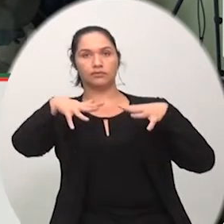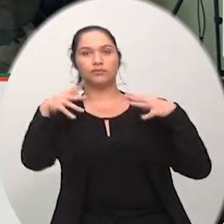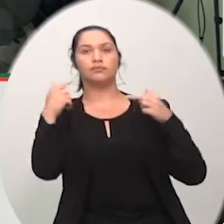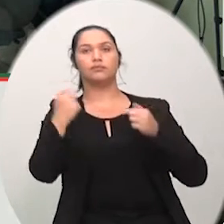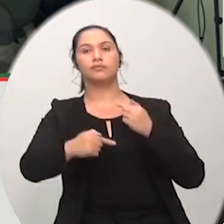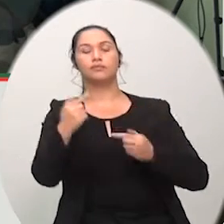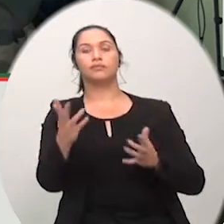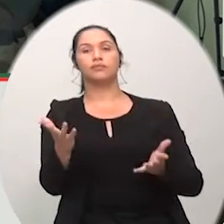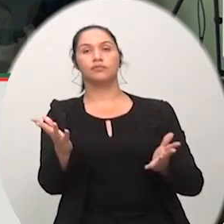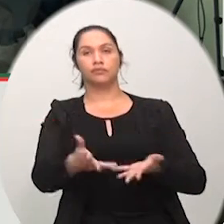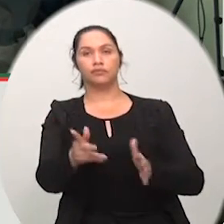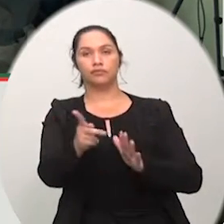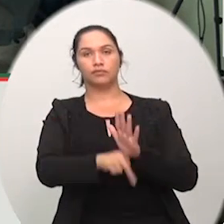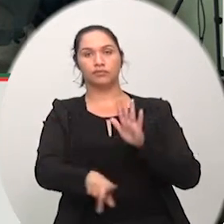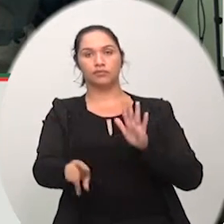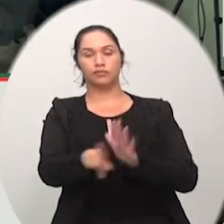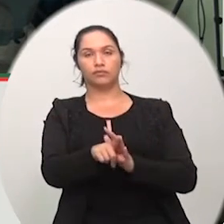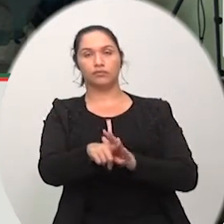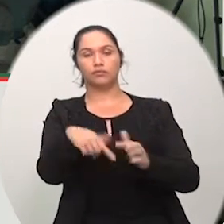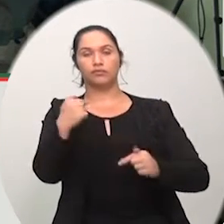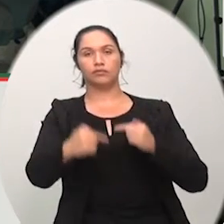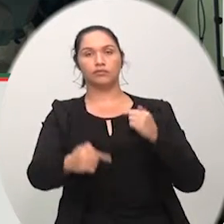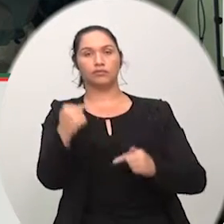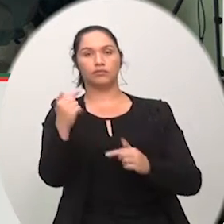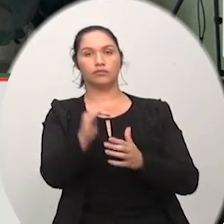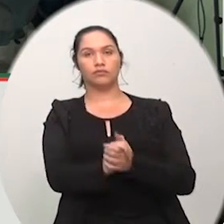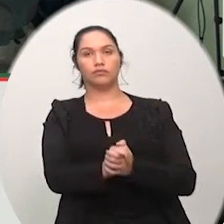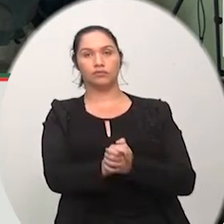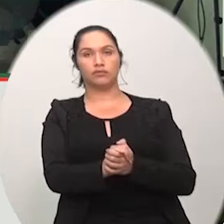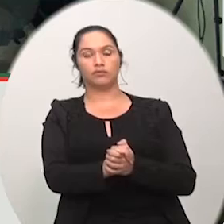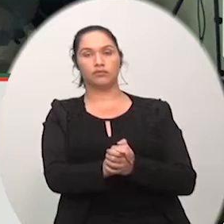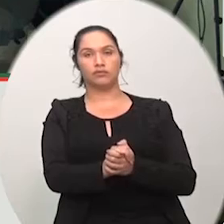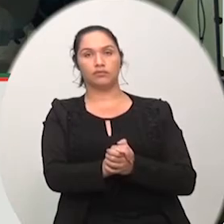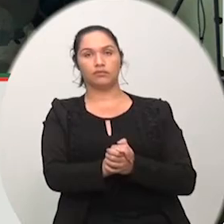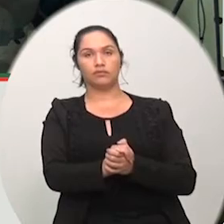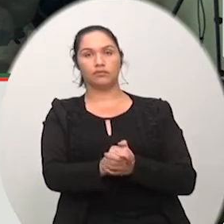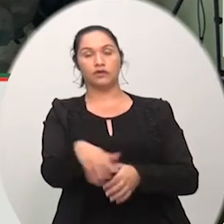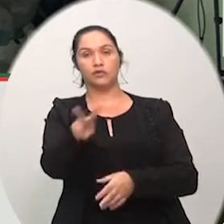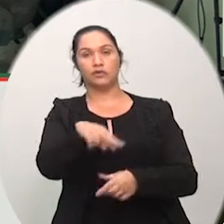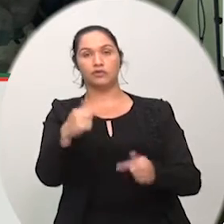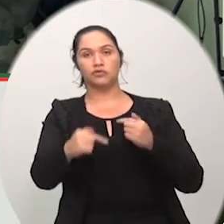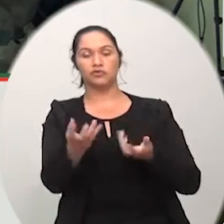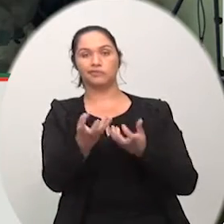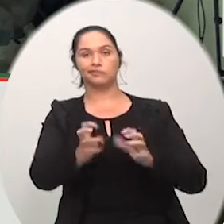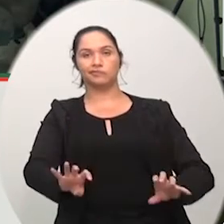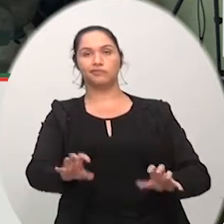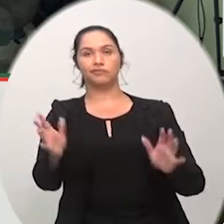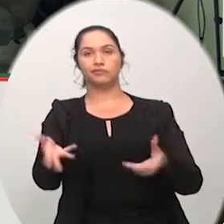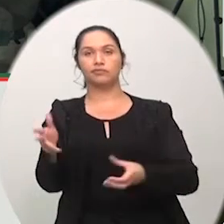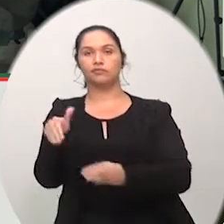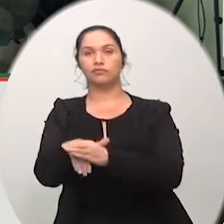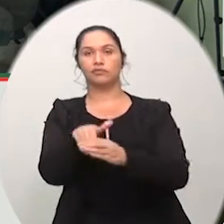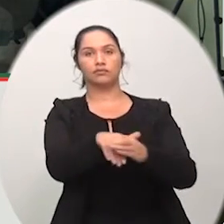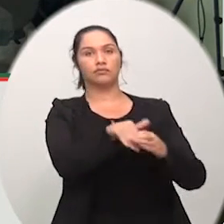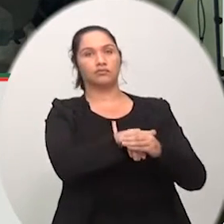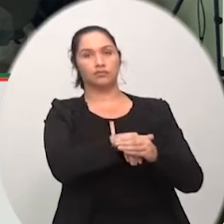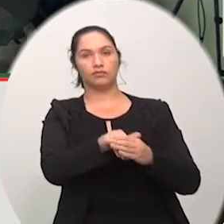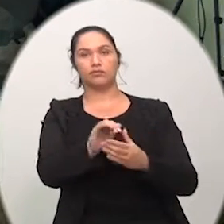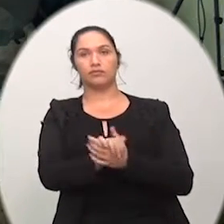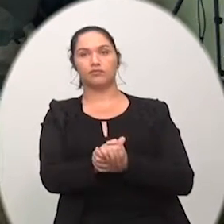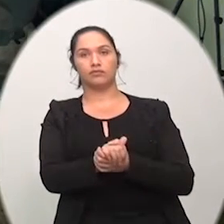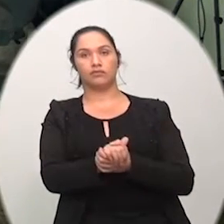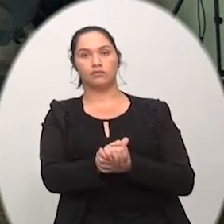deliberação do plenário está em discussão o projeto não havendo quem queira discutir está em votação